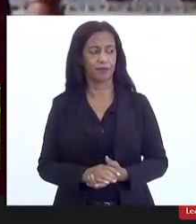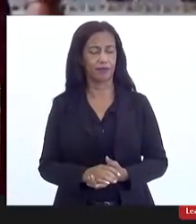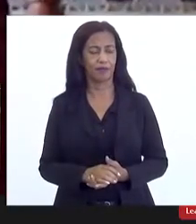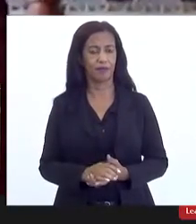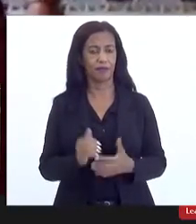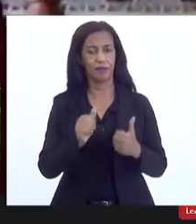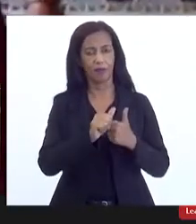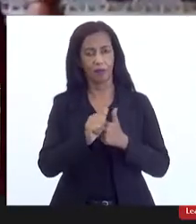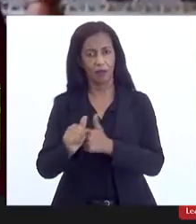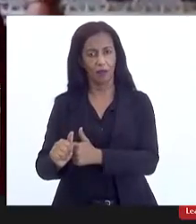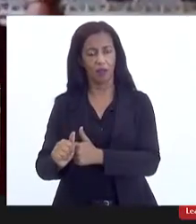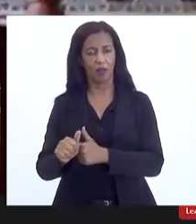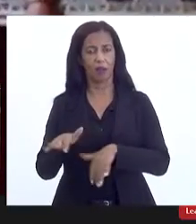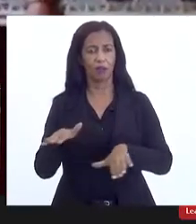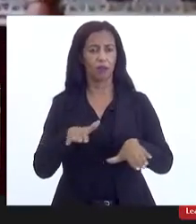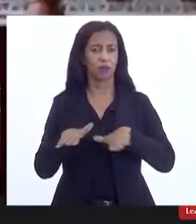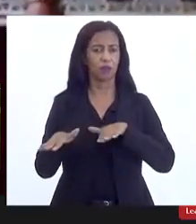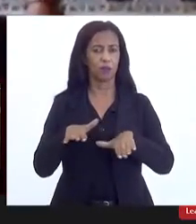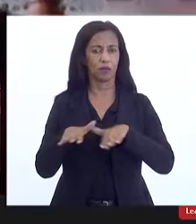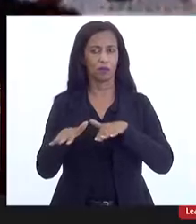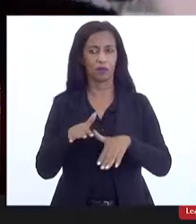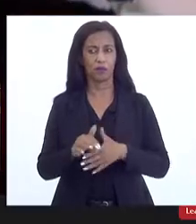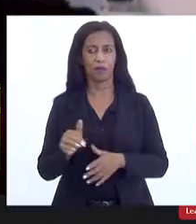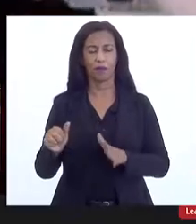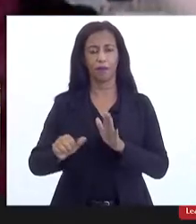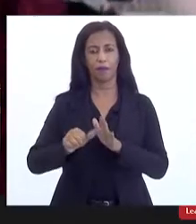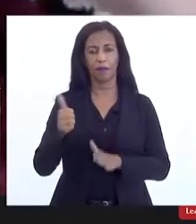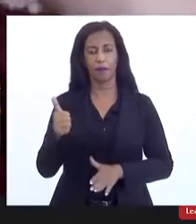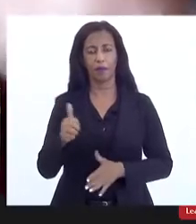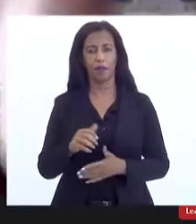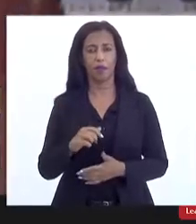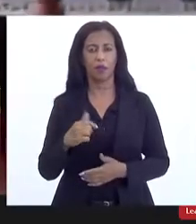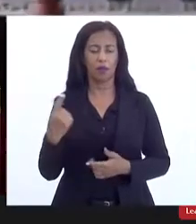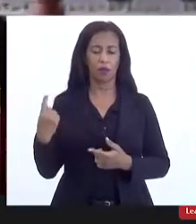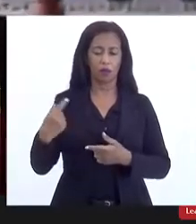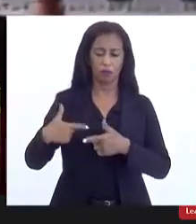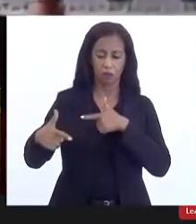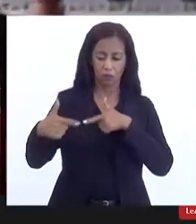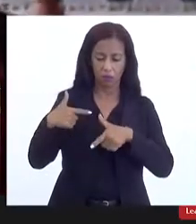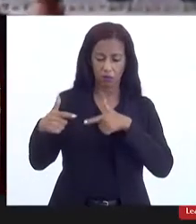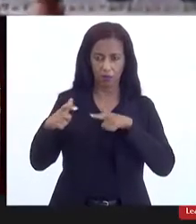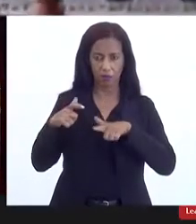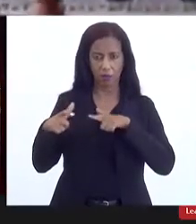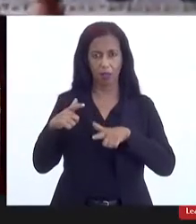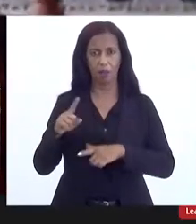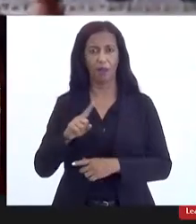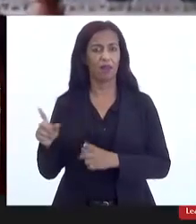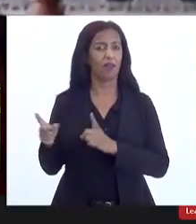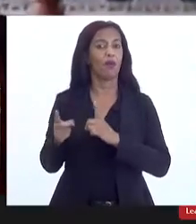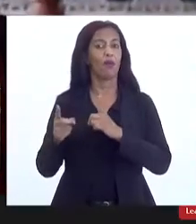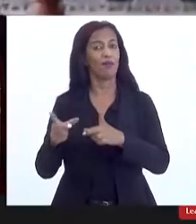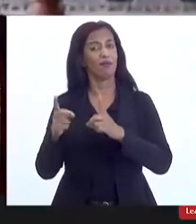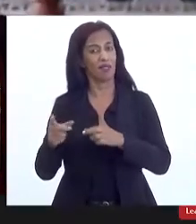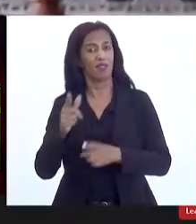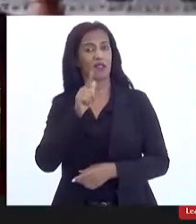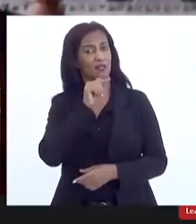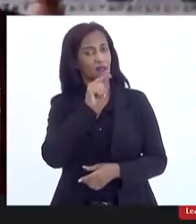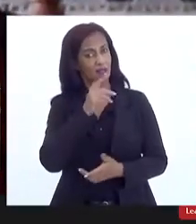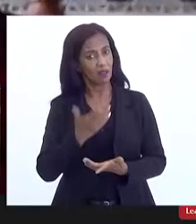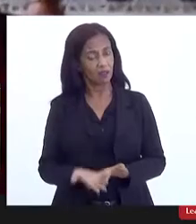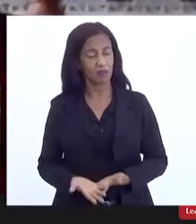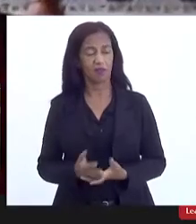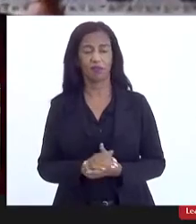acompanha a mobilização, primeiro, a nossa luta em relação à não privatização da CEDAI